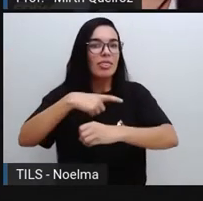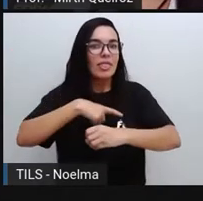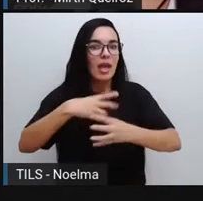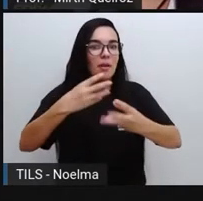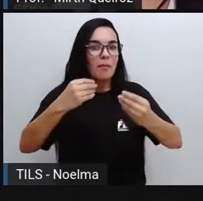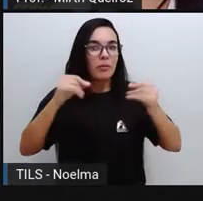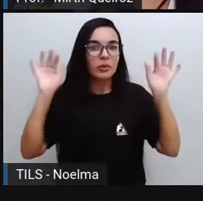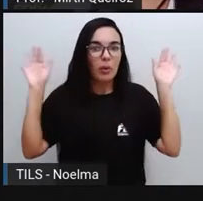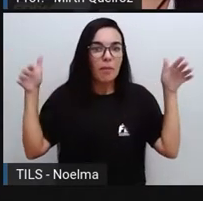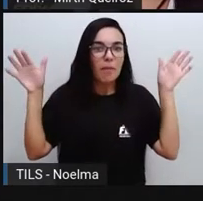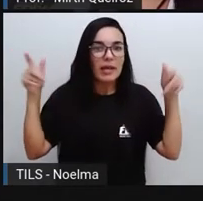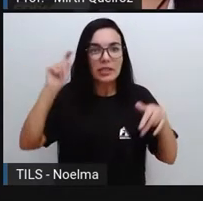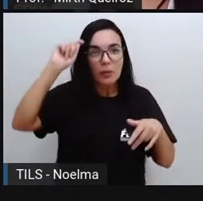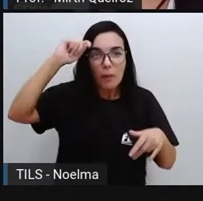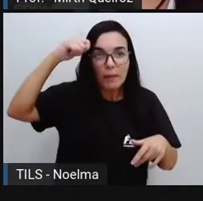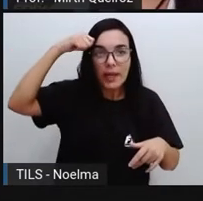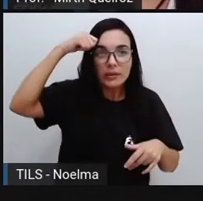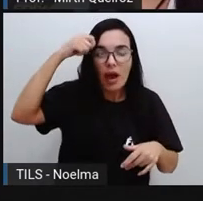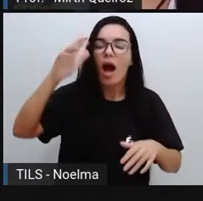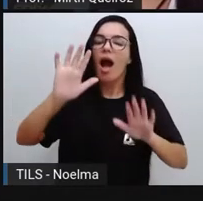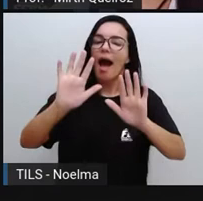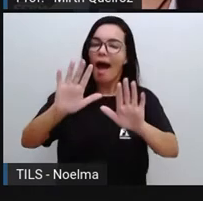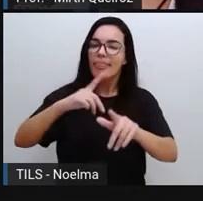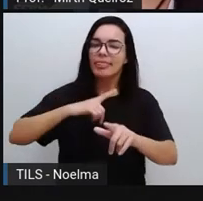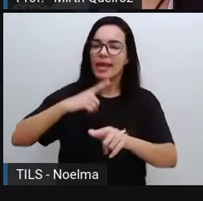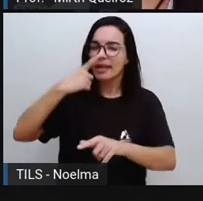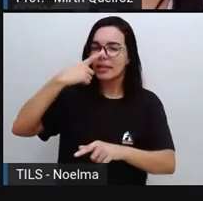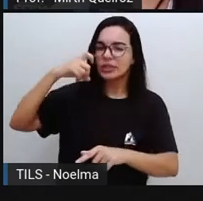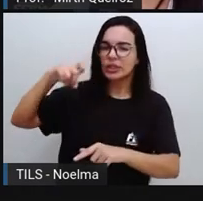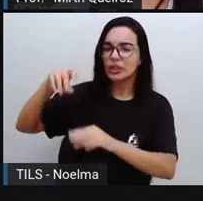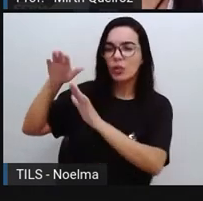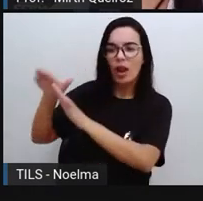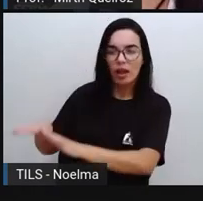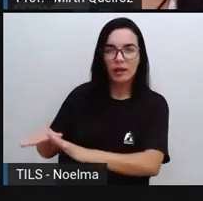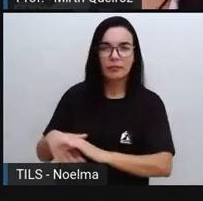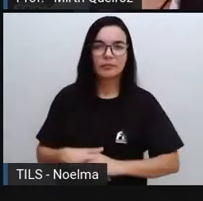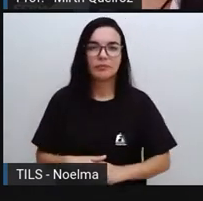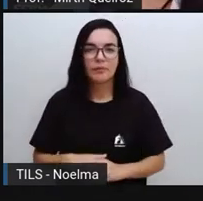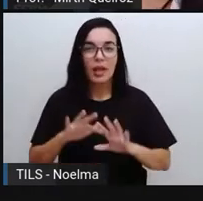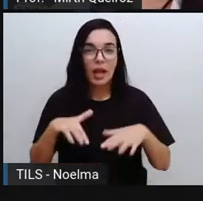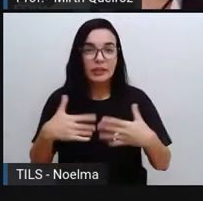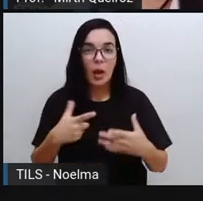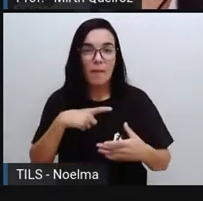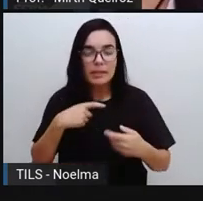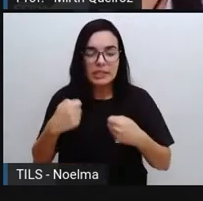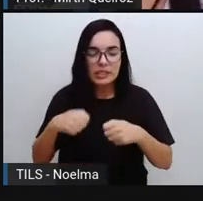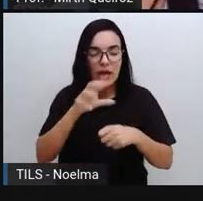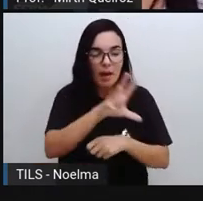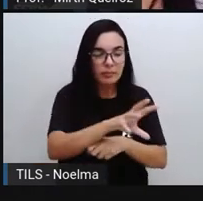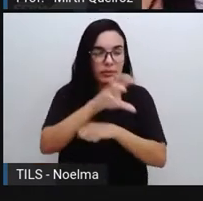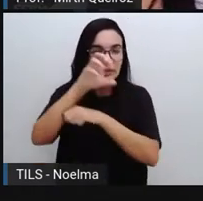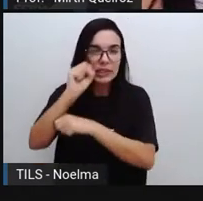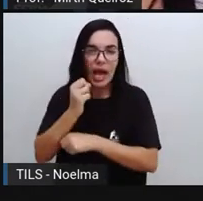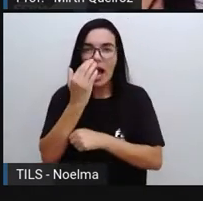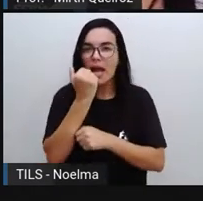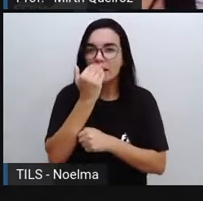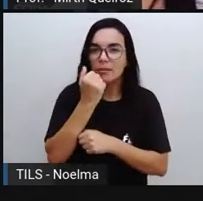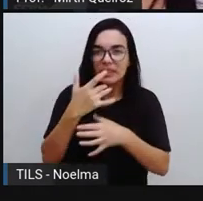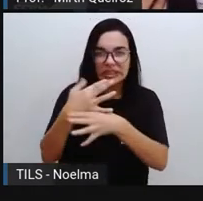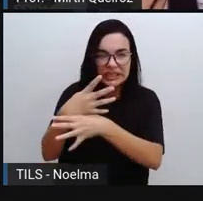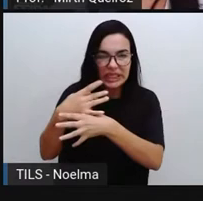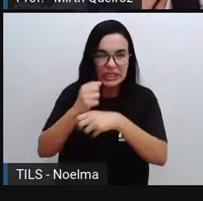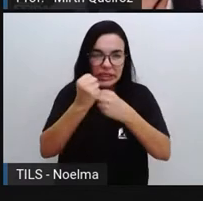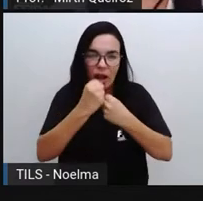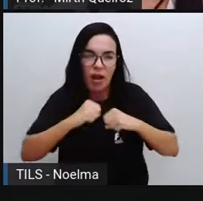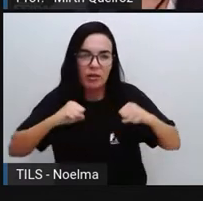baseado em uma característica do comportamento dessas aves. Para buscar alimento nas grandes cidades,